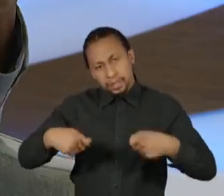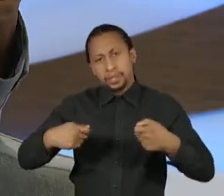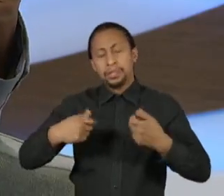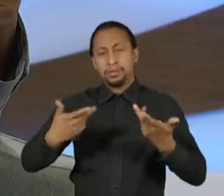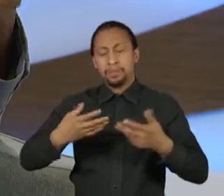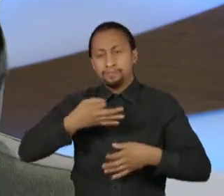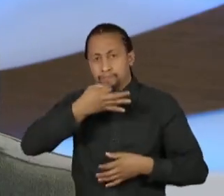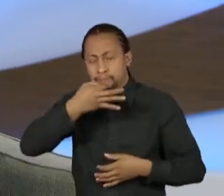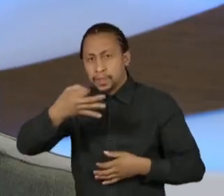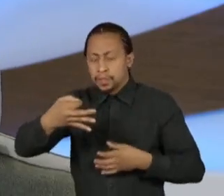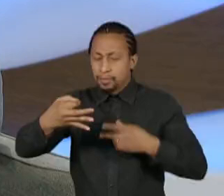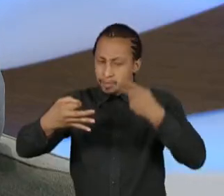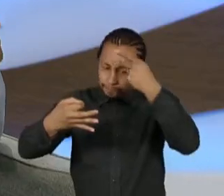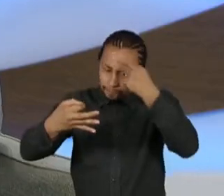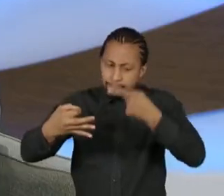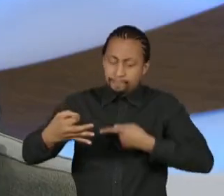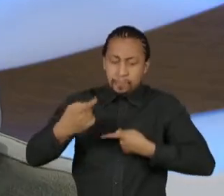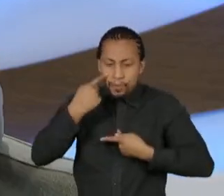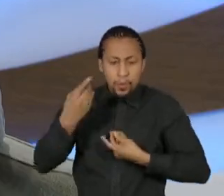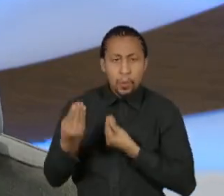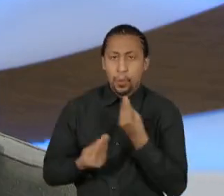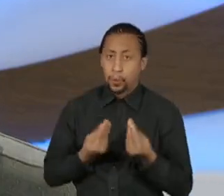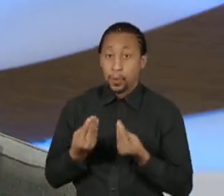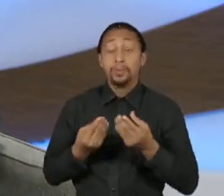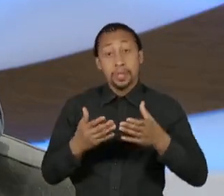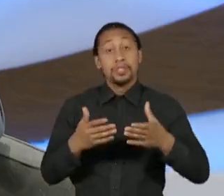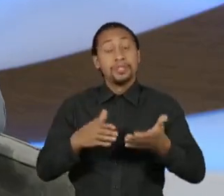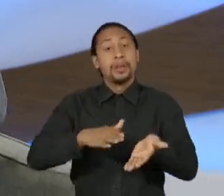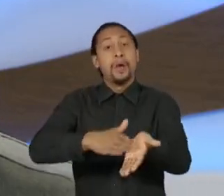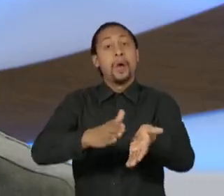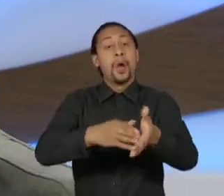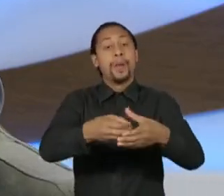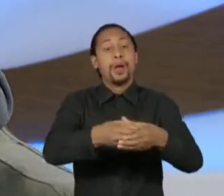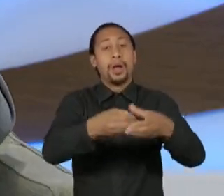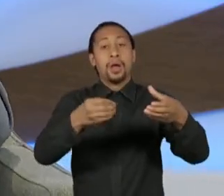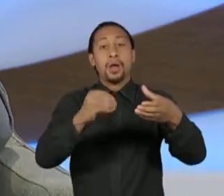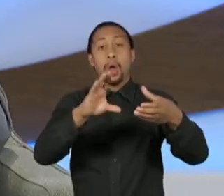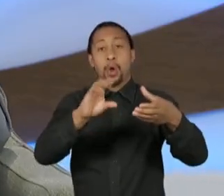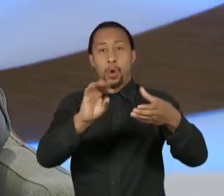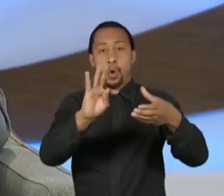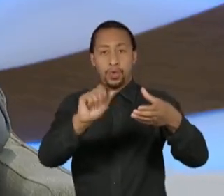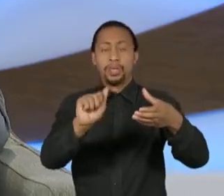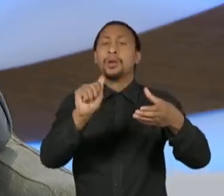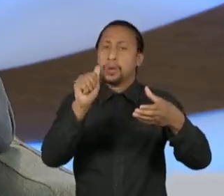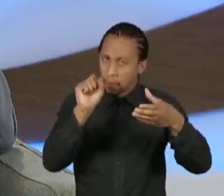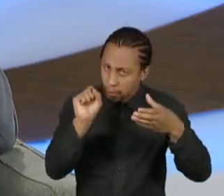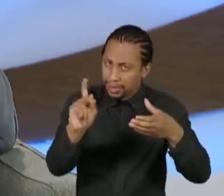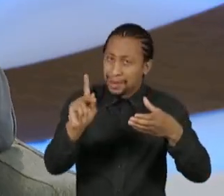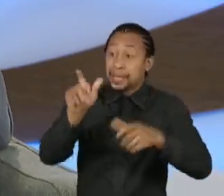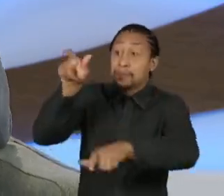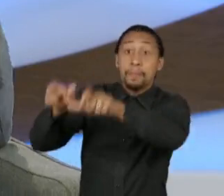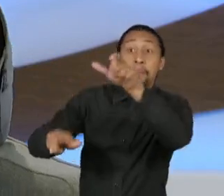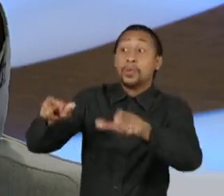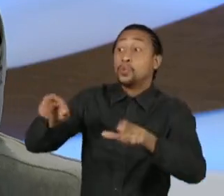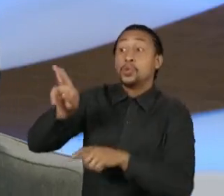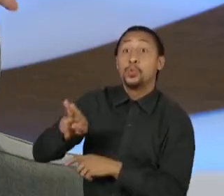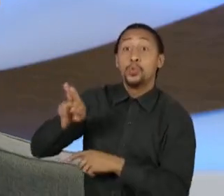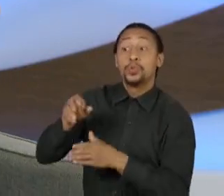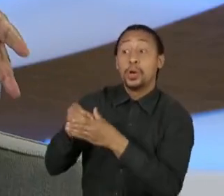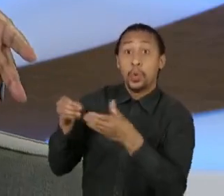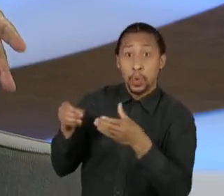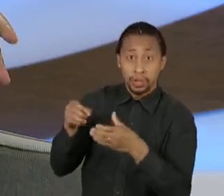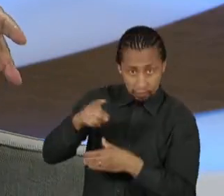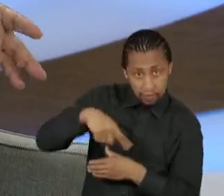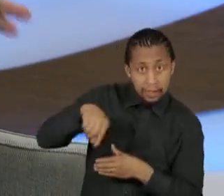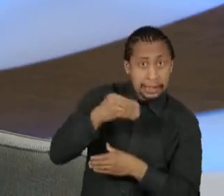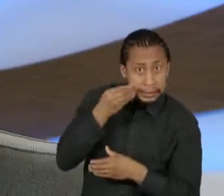conquistamos as cotas, mas não procuramos os cotistas e suas famílias para buscar o voto deles. Então, a gente poderia ter